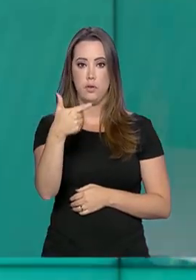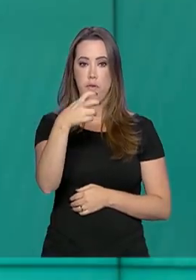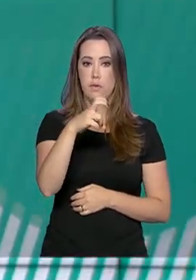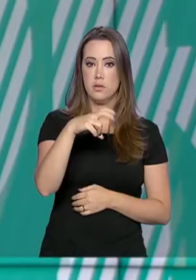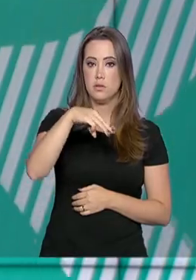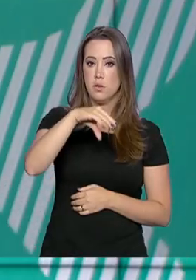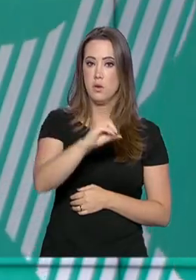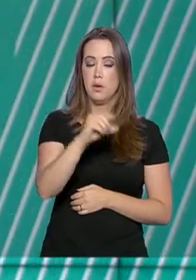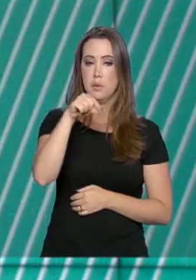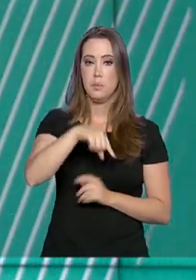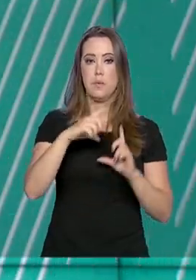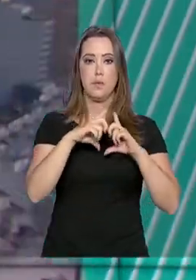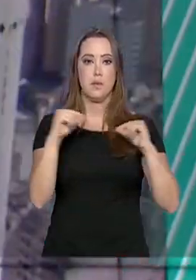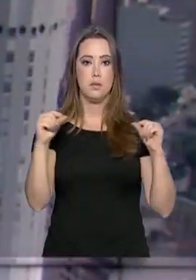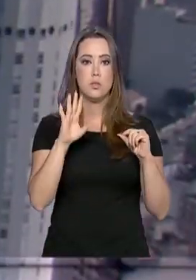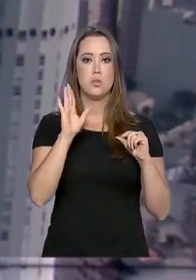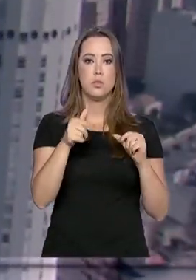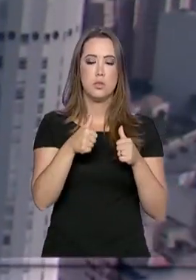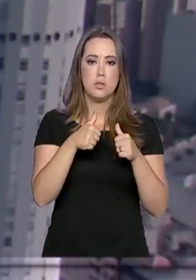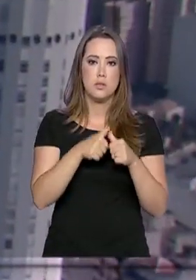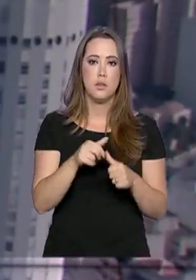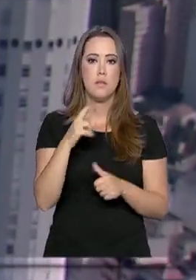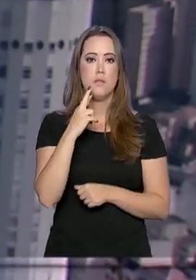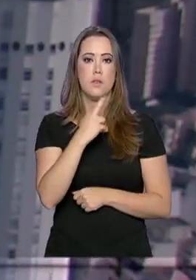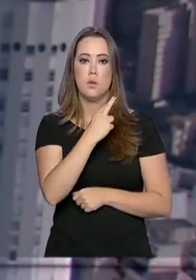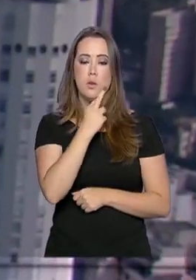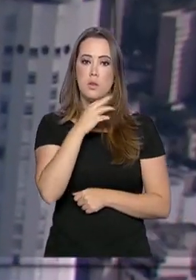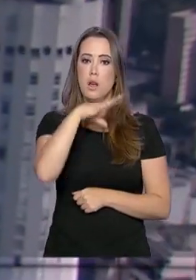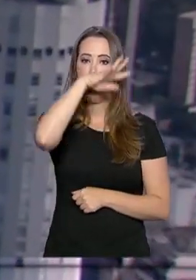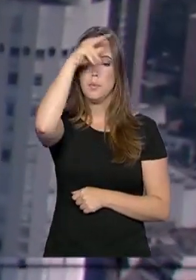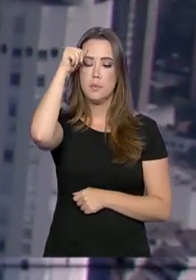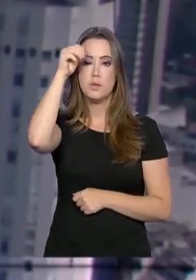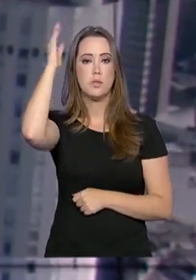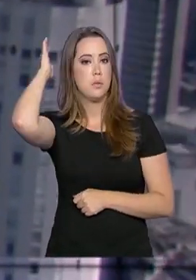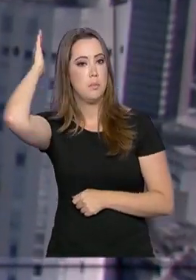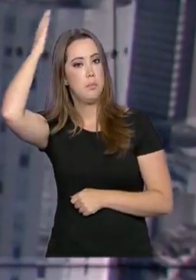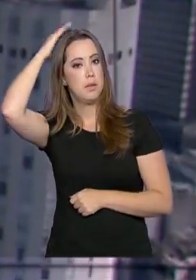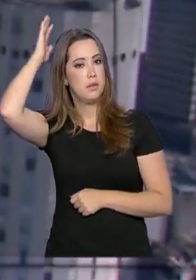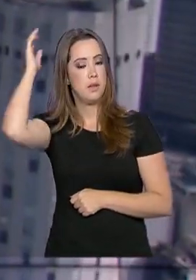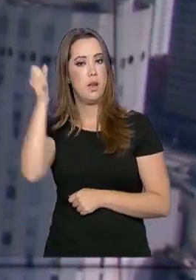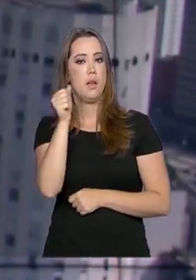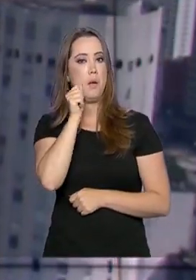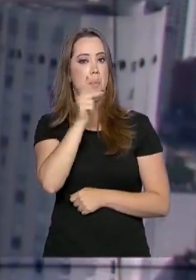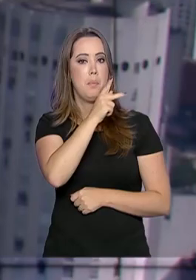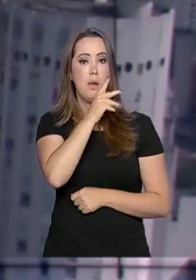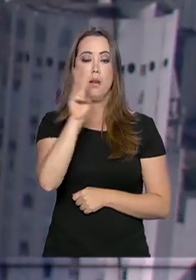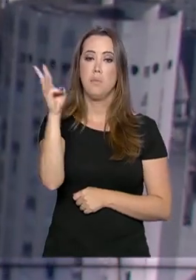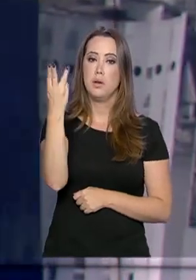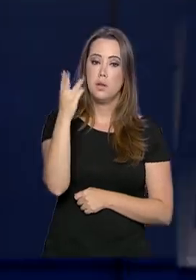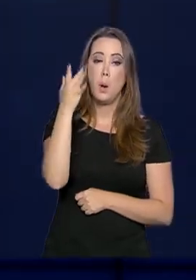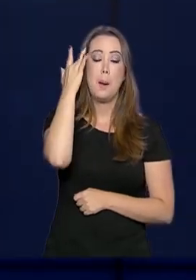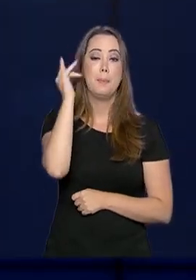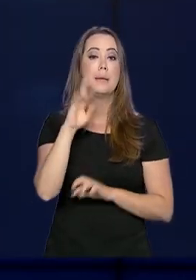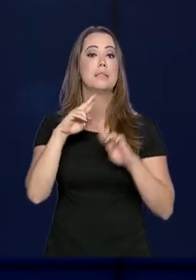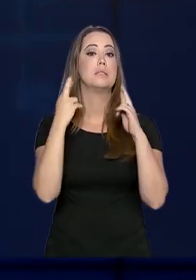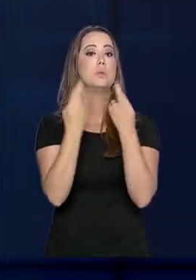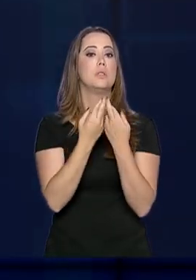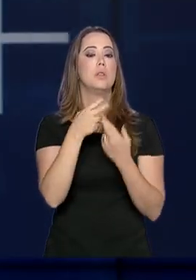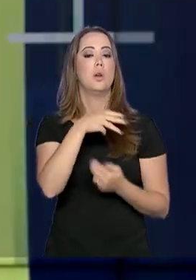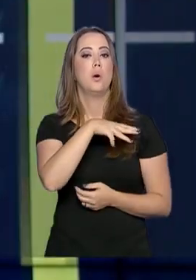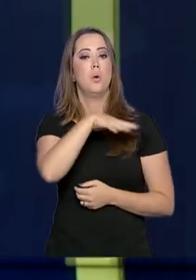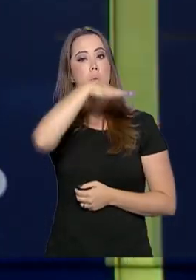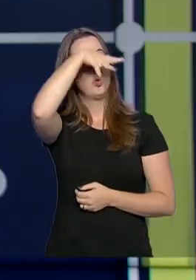Brasília. Mourão já esteve em Roraima, Amazonas, Pará, Mapá e Maranhão. Amanhã se reúne com os governadores de Mato Grosso e